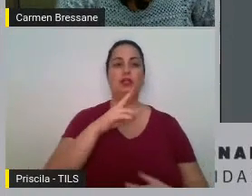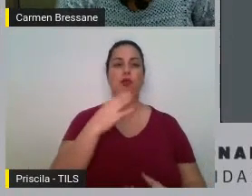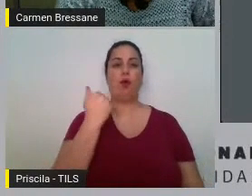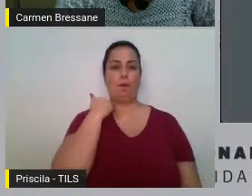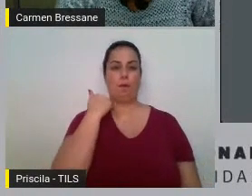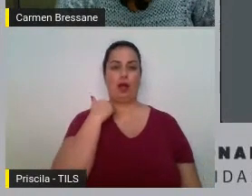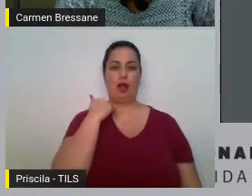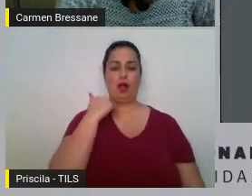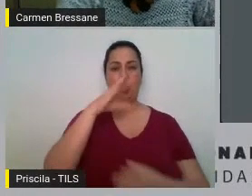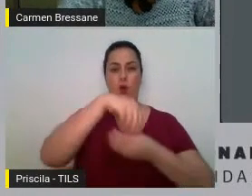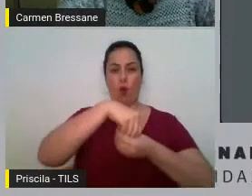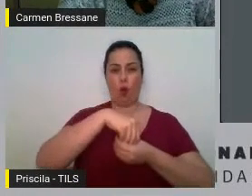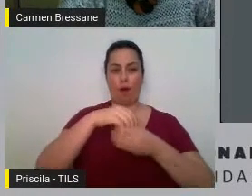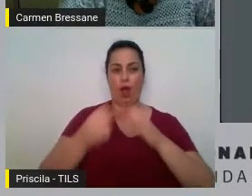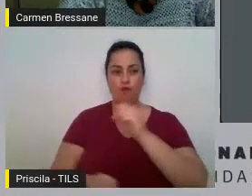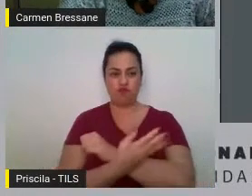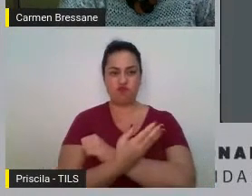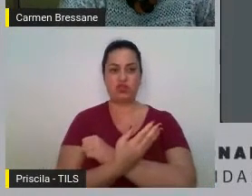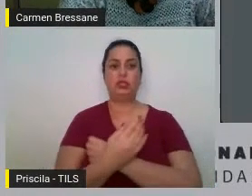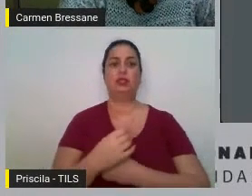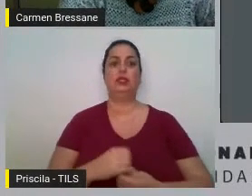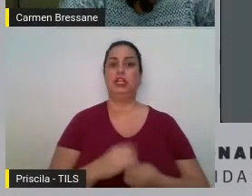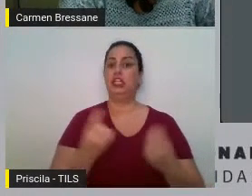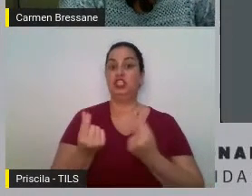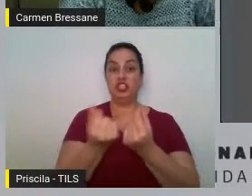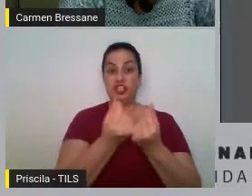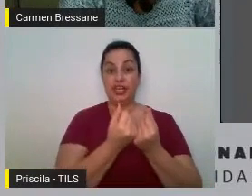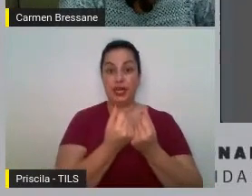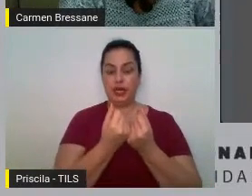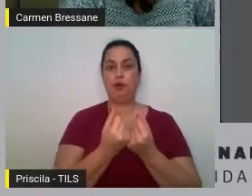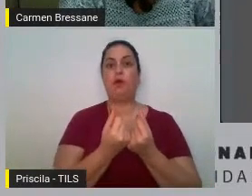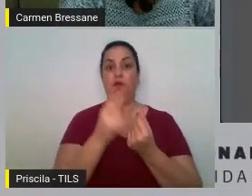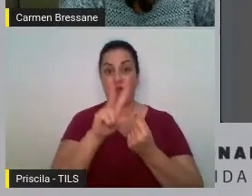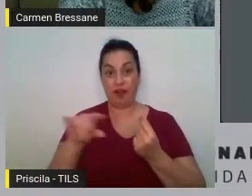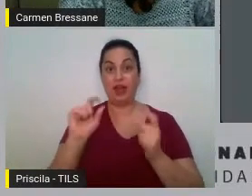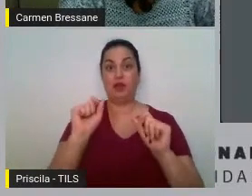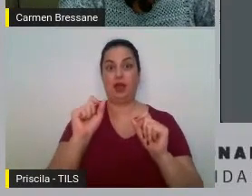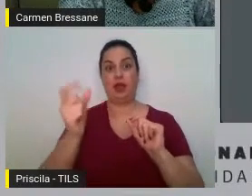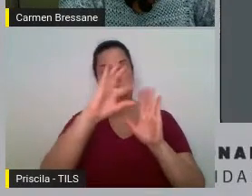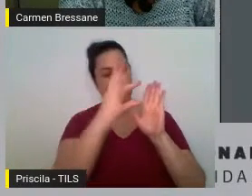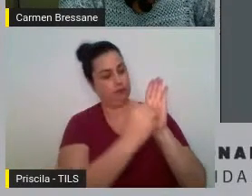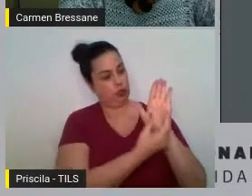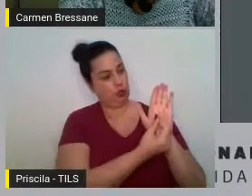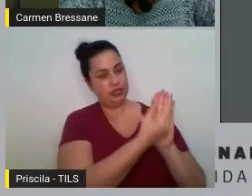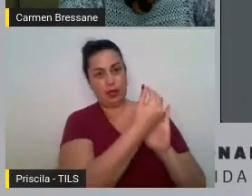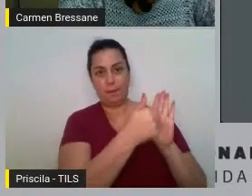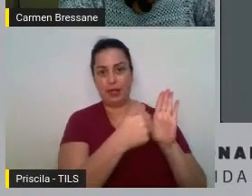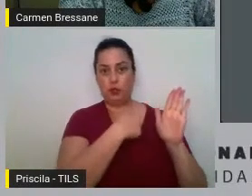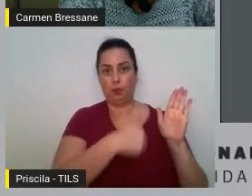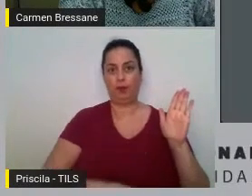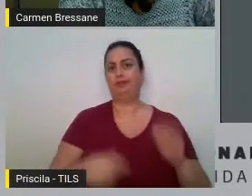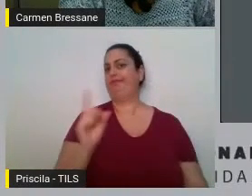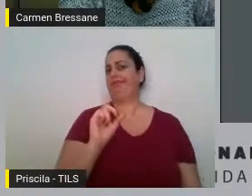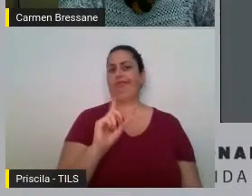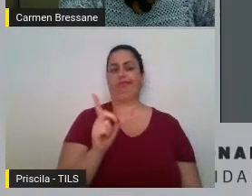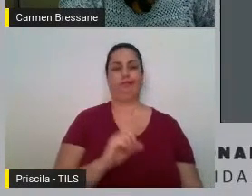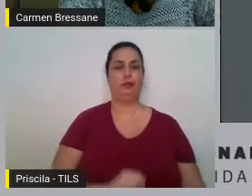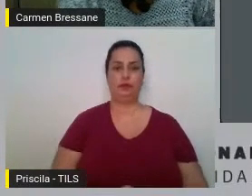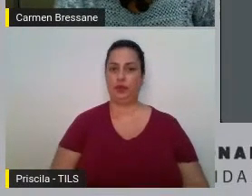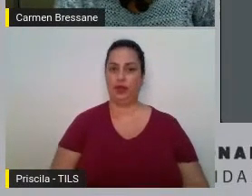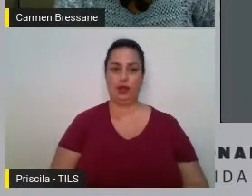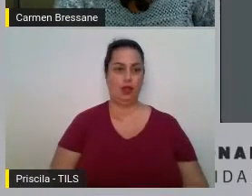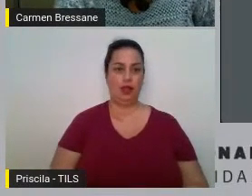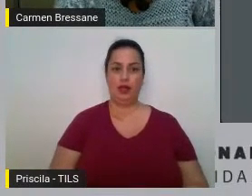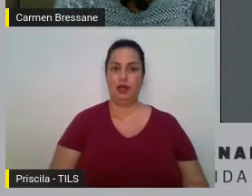Dinheiro que nem faz parte do orçamento público burlando toda a legislação de finanças